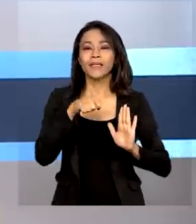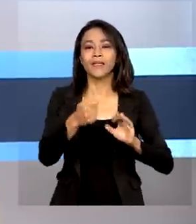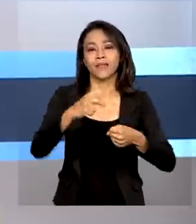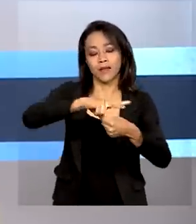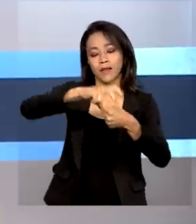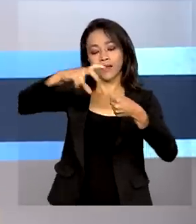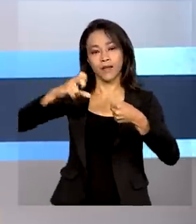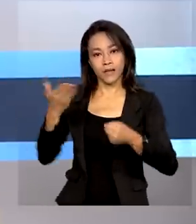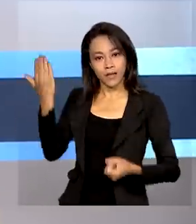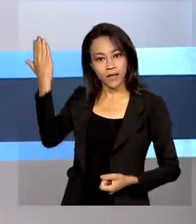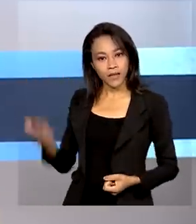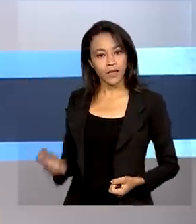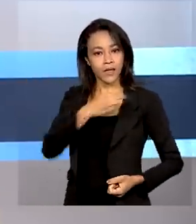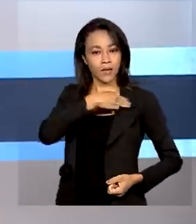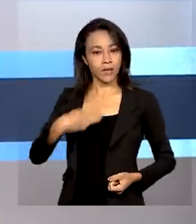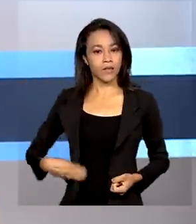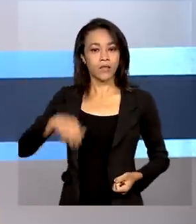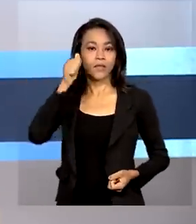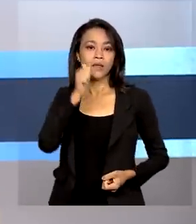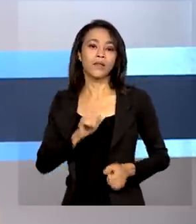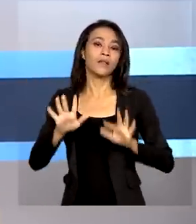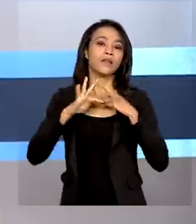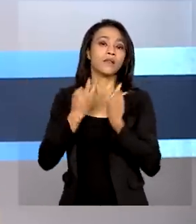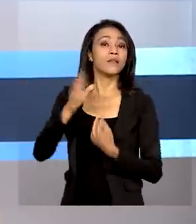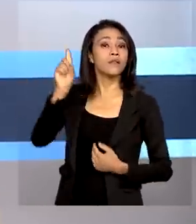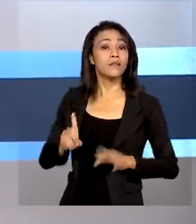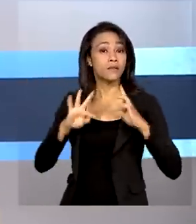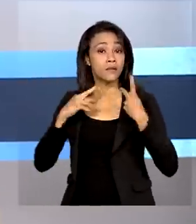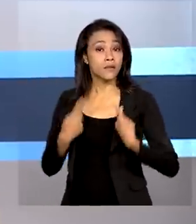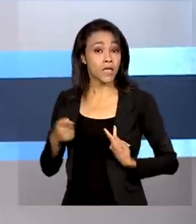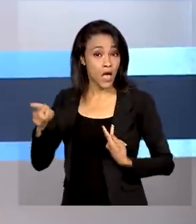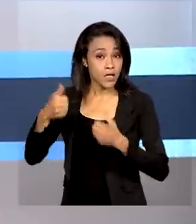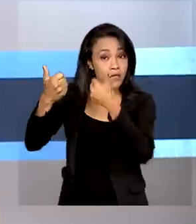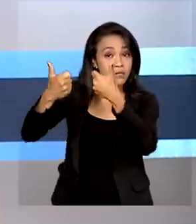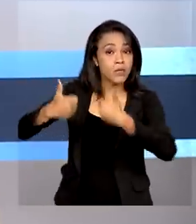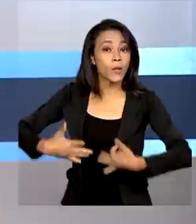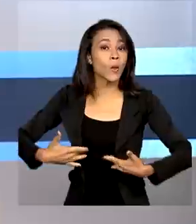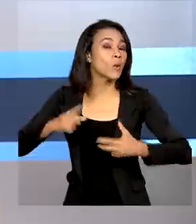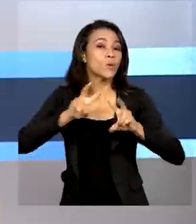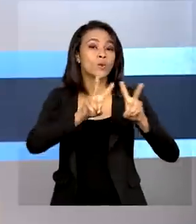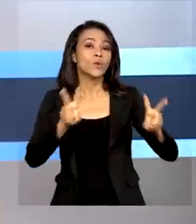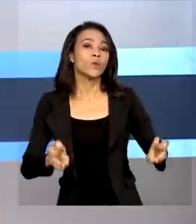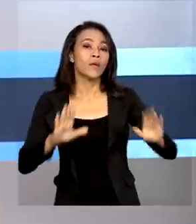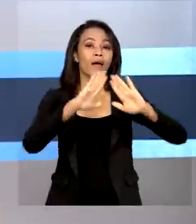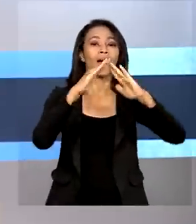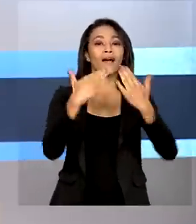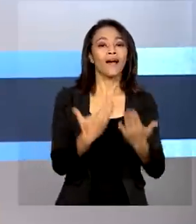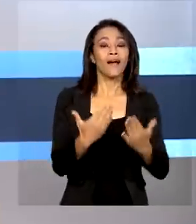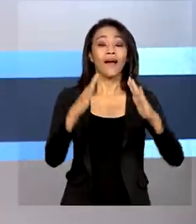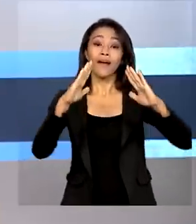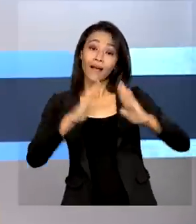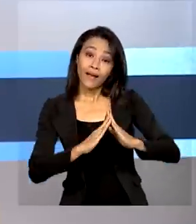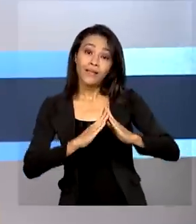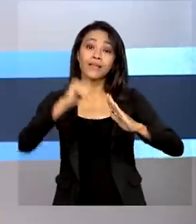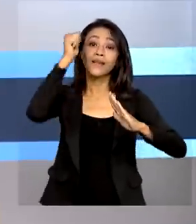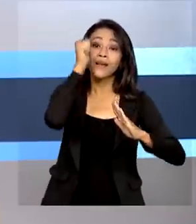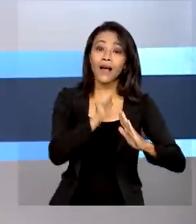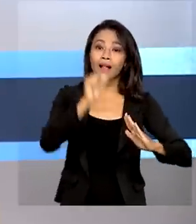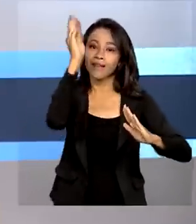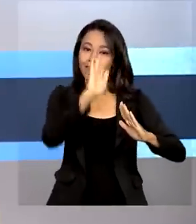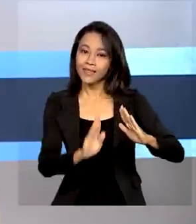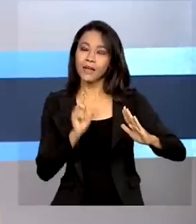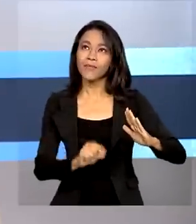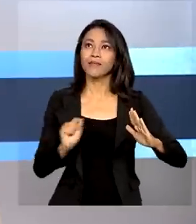a ministra da Mulher, da Família e dos Direitos Humanos falou sobre a expansão da Casa da Mulher Brasileira, que deve chegar a 32